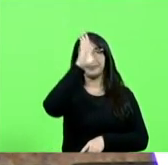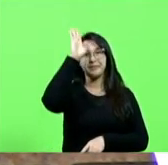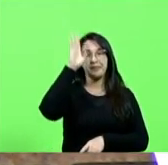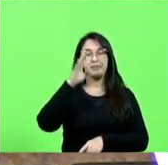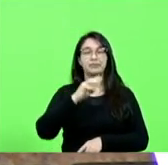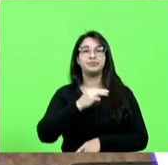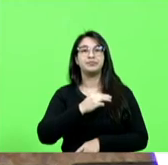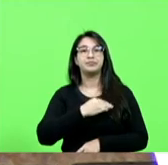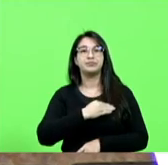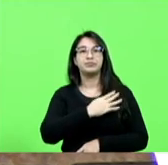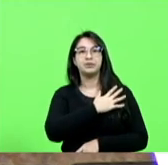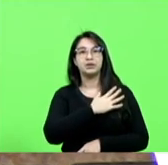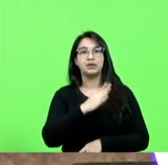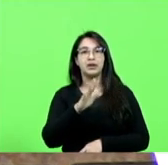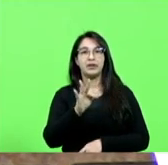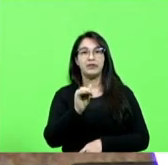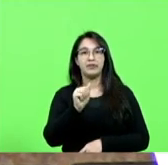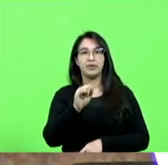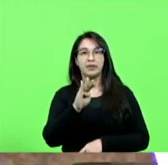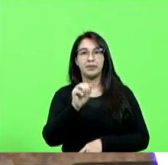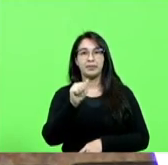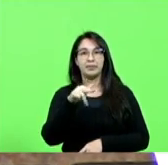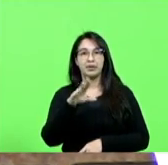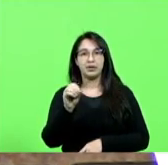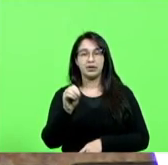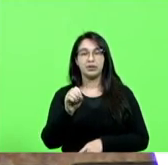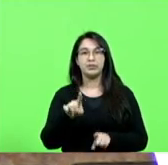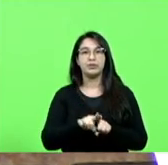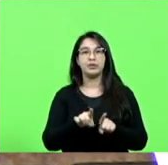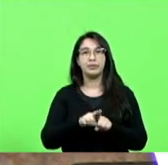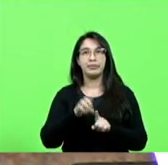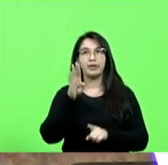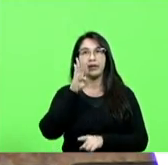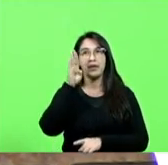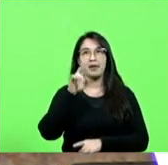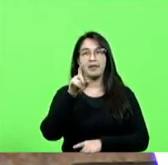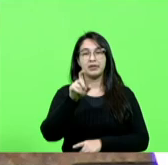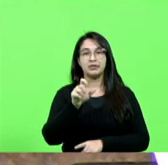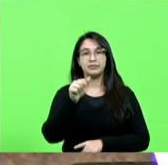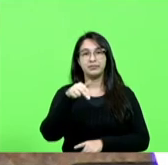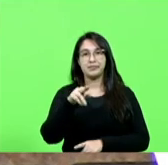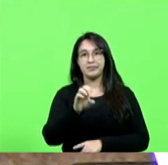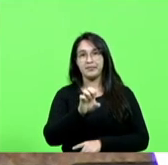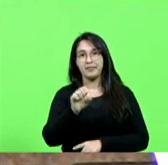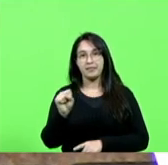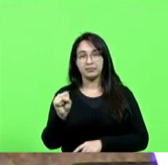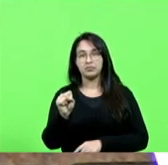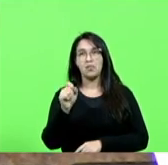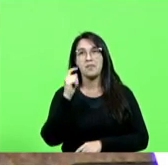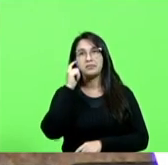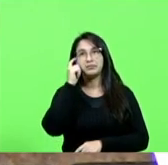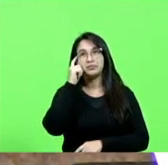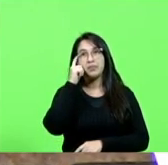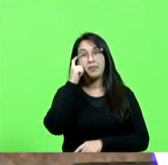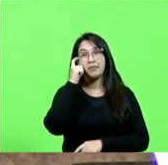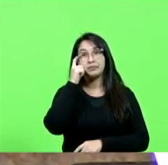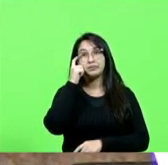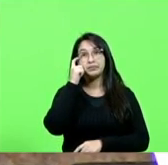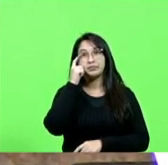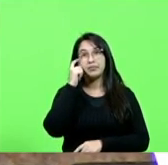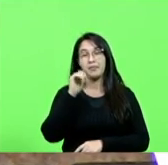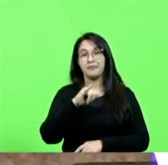Fabiano Bastas Neves, o Coronel Chanes, comandante do 1º Batalhão da Polícia Militar, o